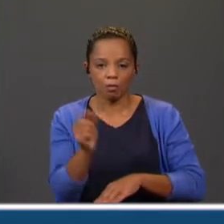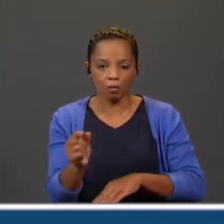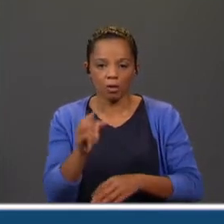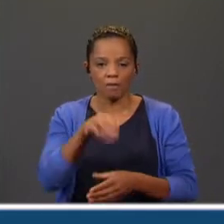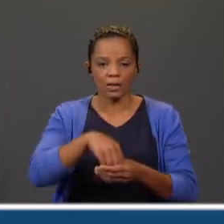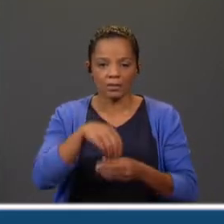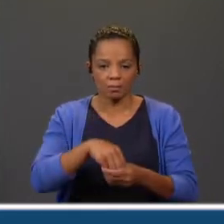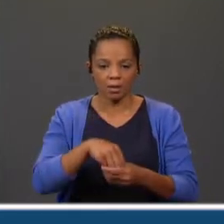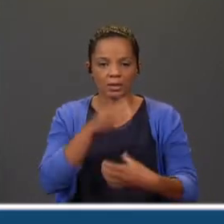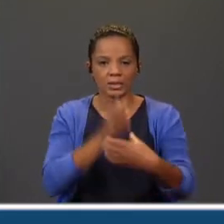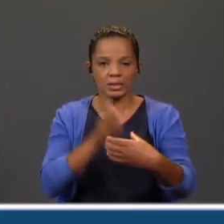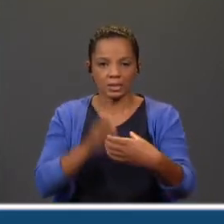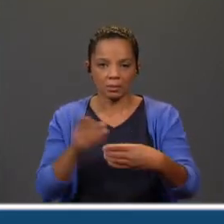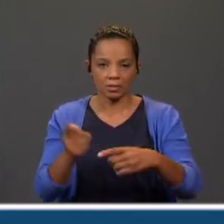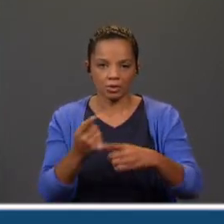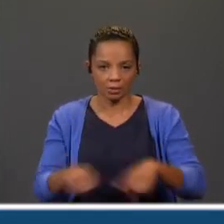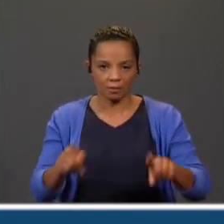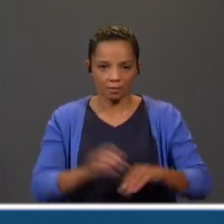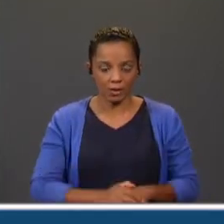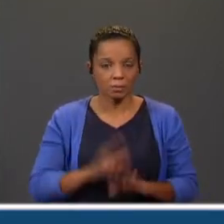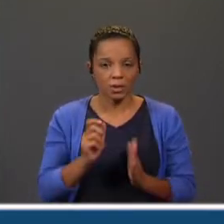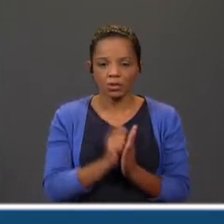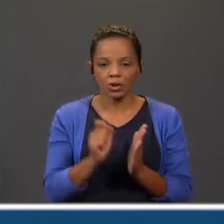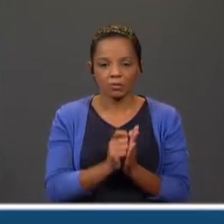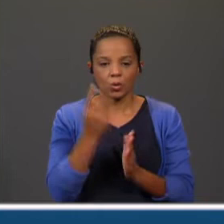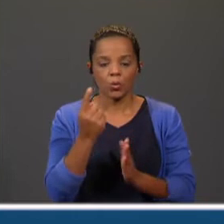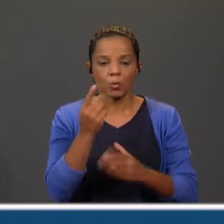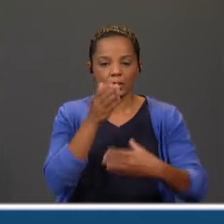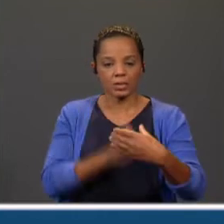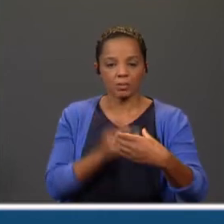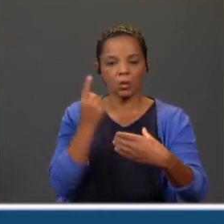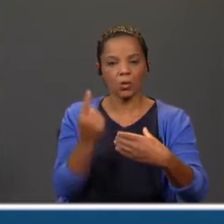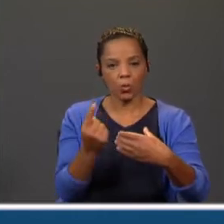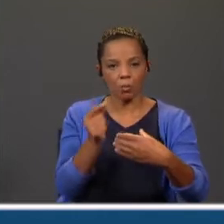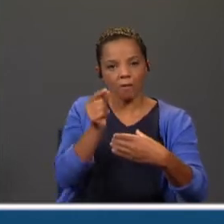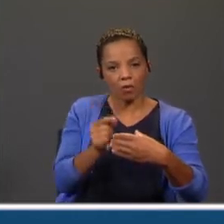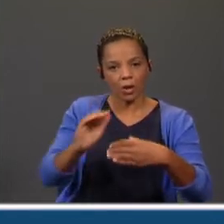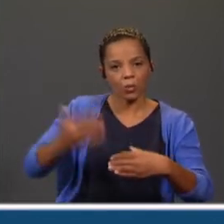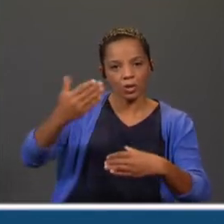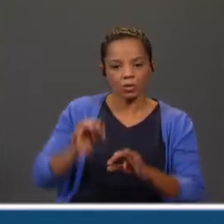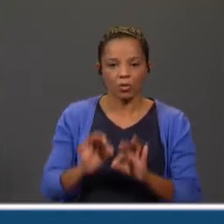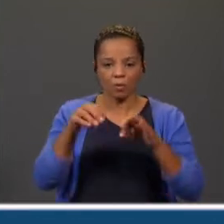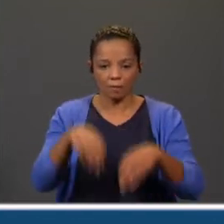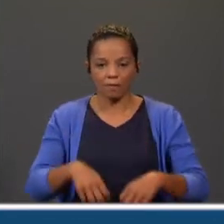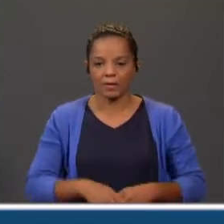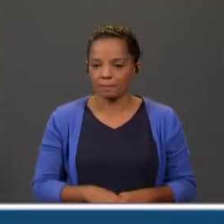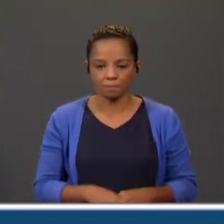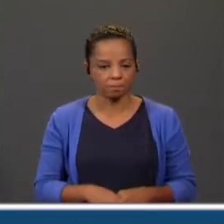pertencem a sílabas diferentes. Não se deve escrever uma sílaba com uma só vogal no início ou no fim da linha.